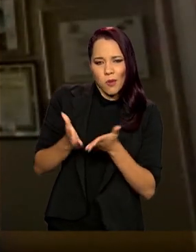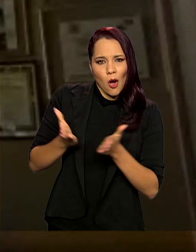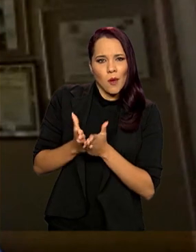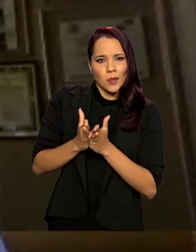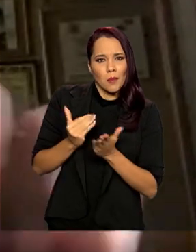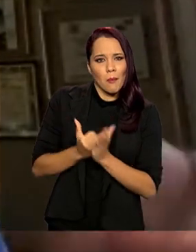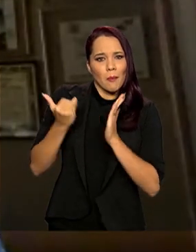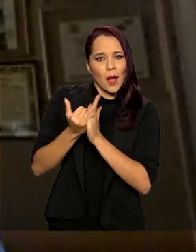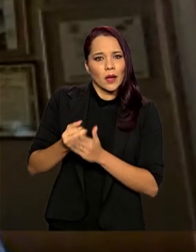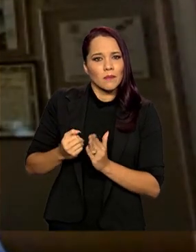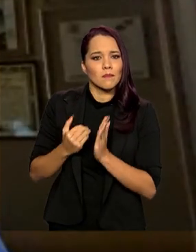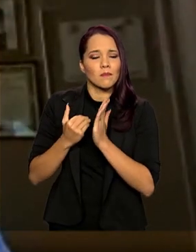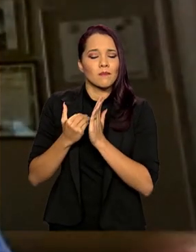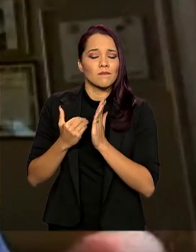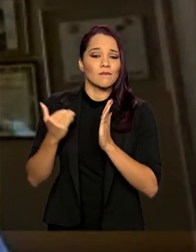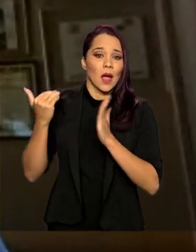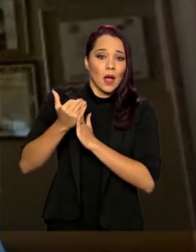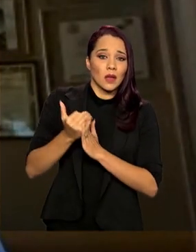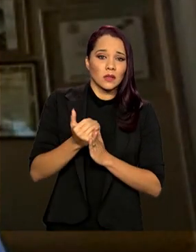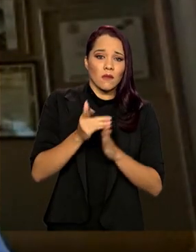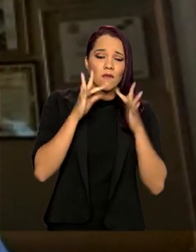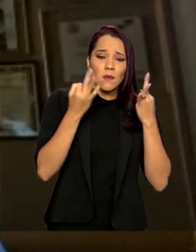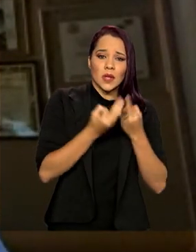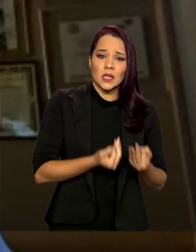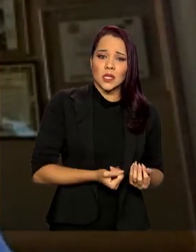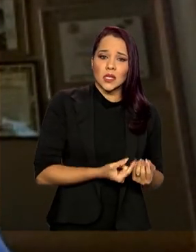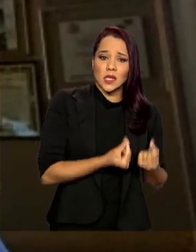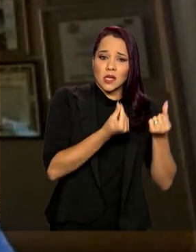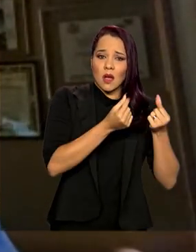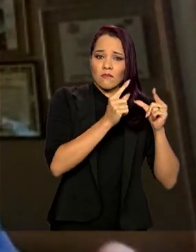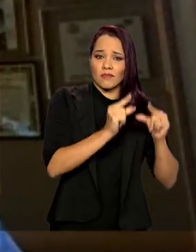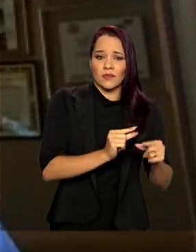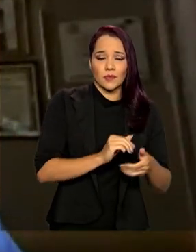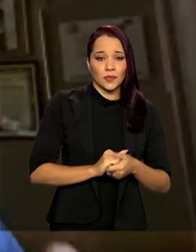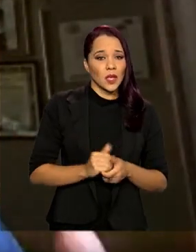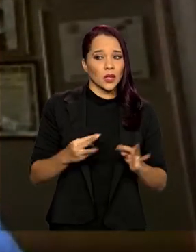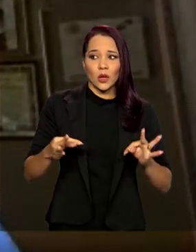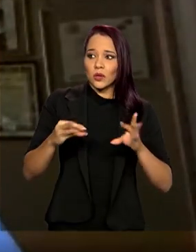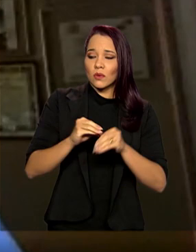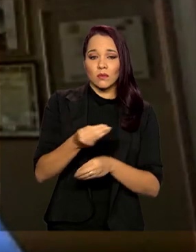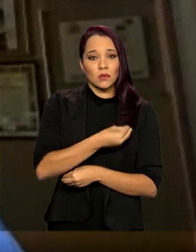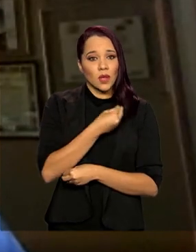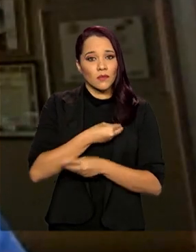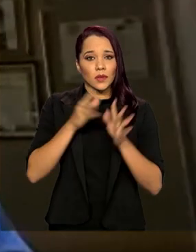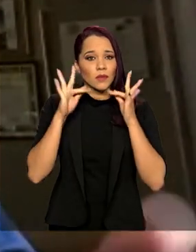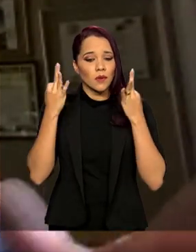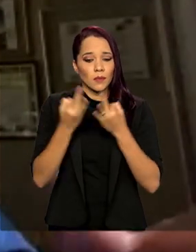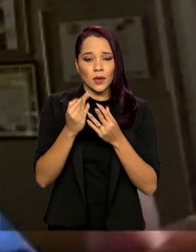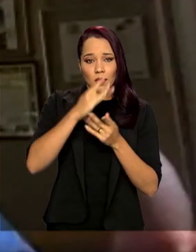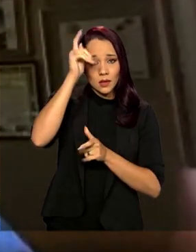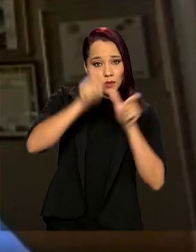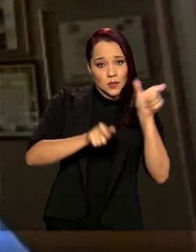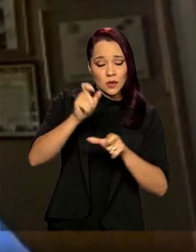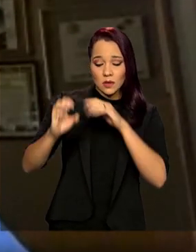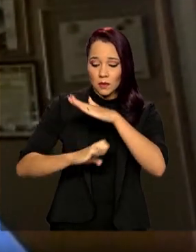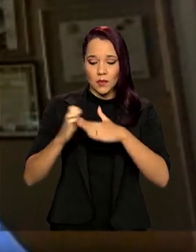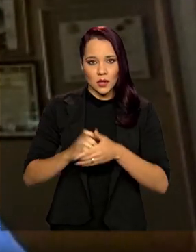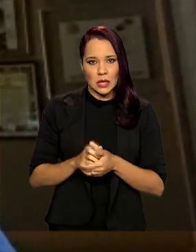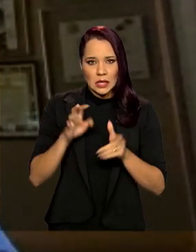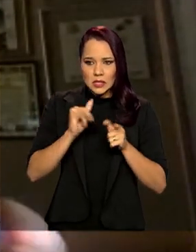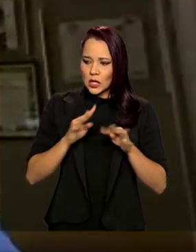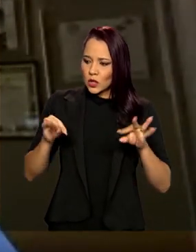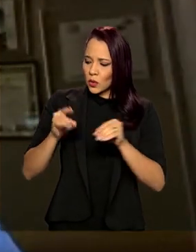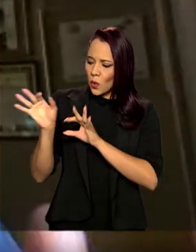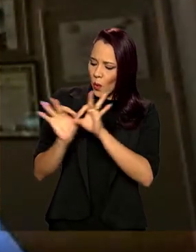mais ricas. Resumidamente, ela é tudo na vida das famílias, das pessoas, das empresas. No momento que você reorganiza